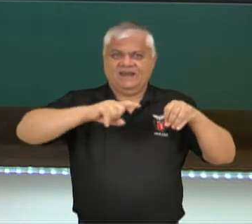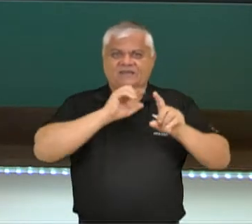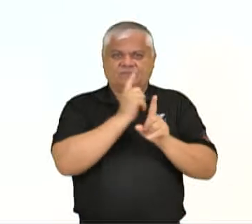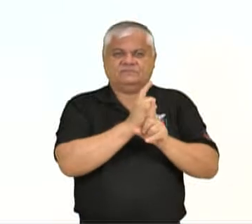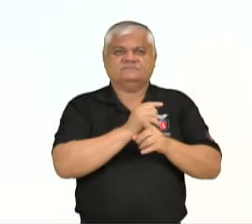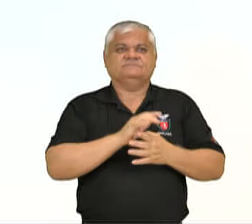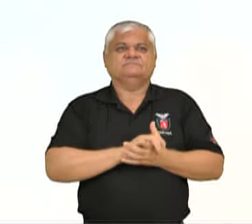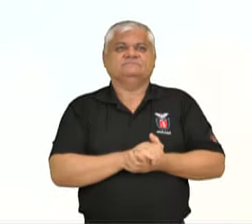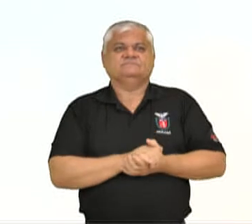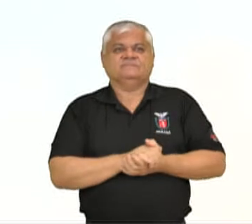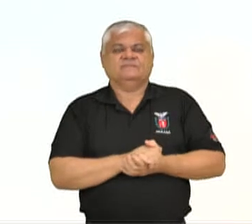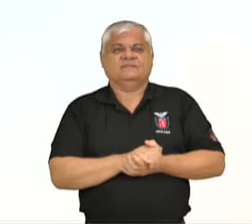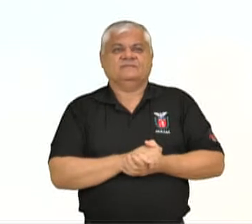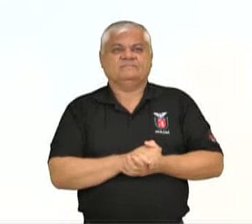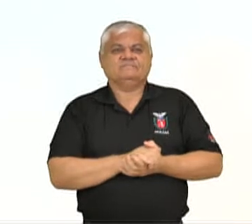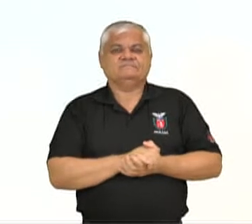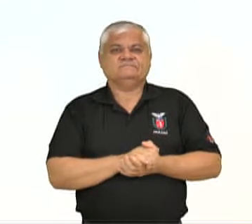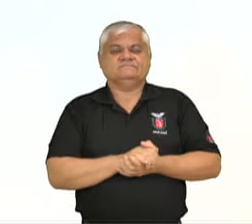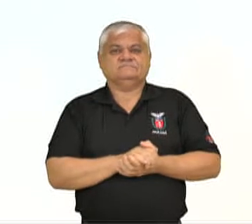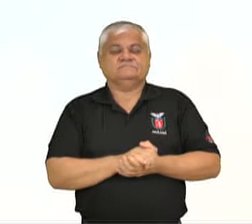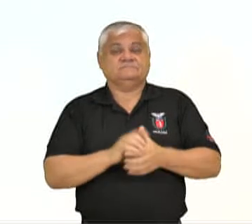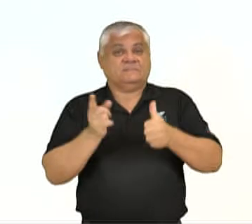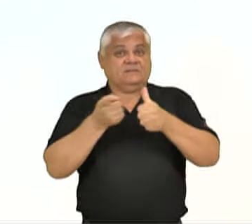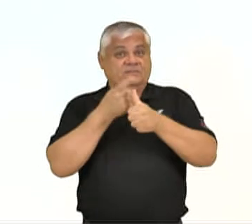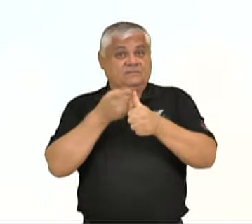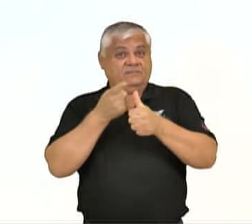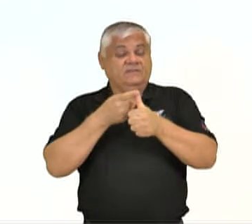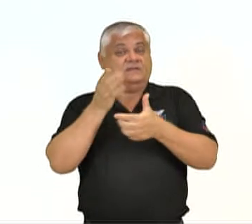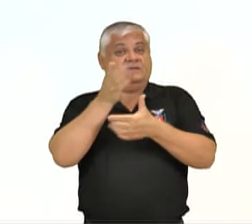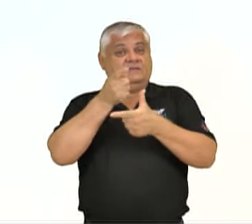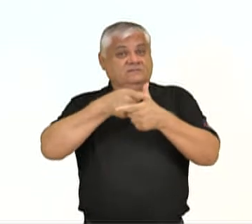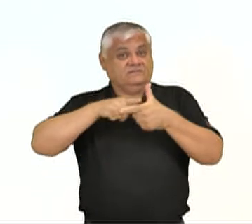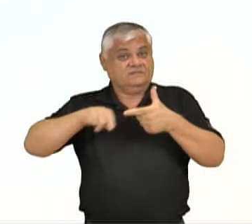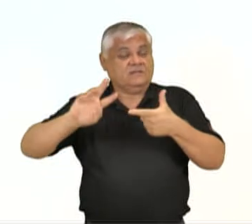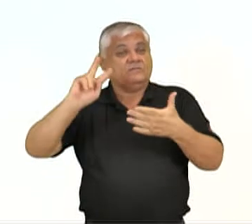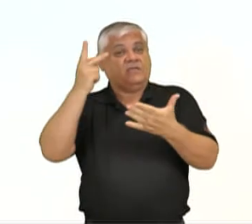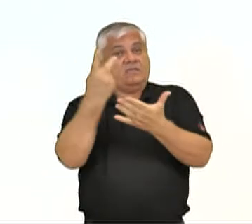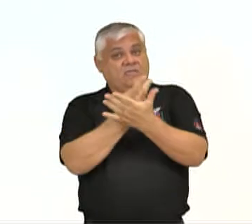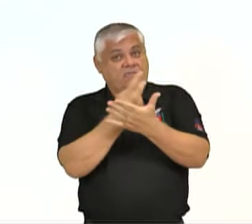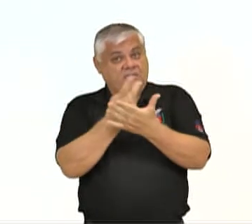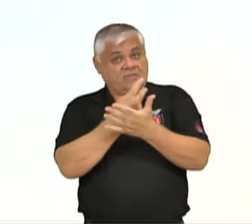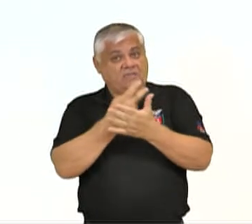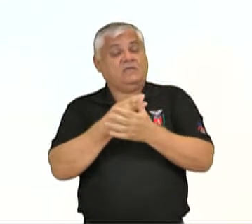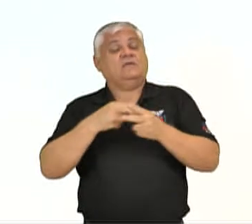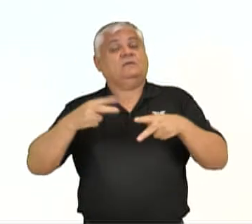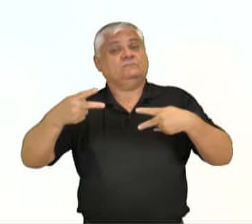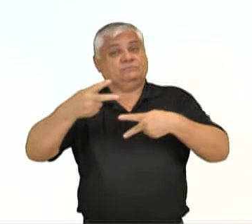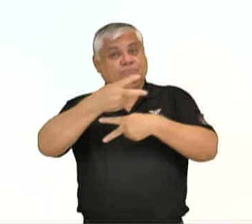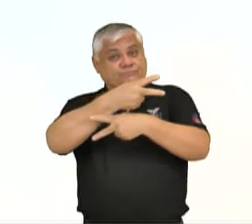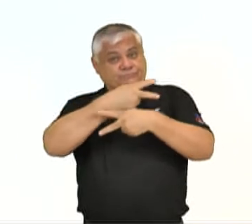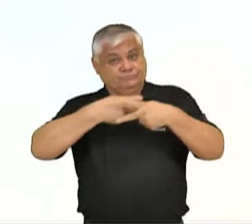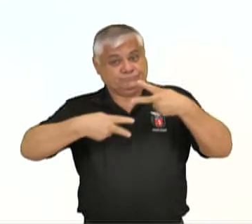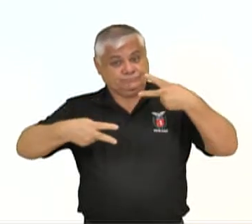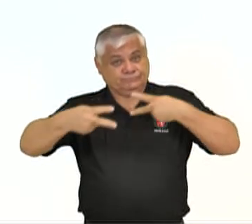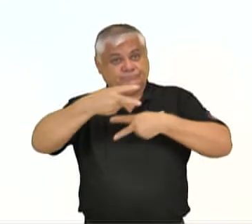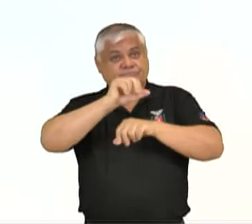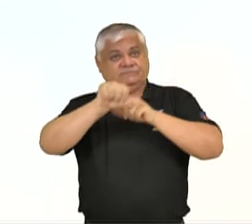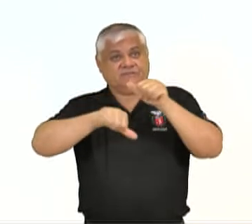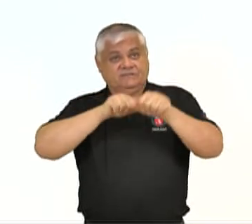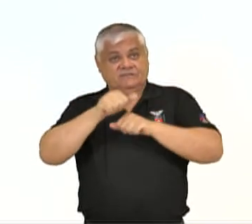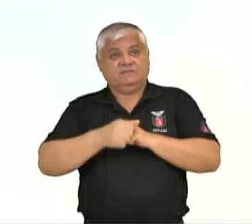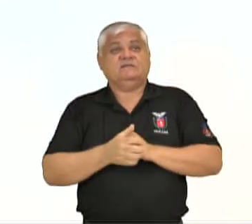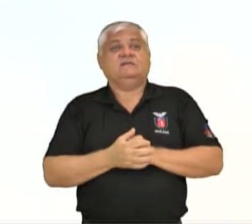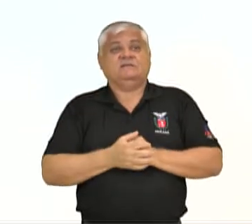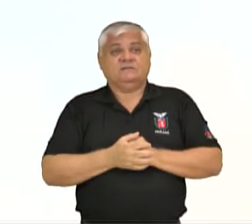óvulo. Na primeira divisão meiótica, a gente pode ter erros de segregação dos cromossomos, que geram essas alterações,